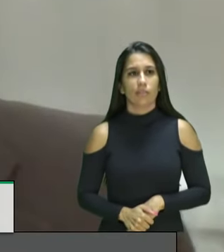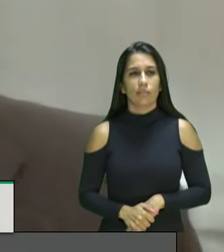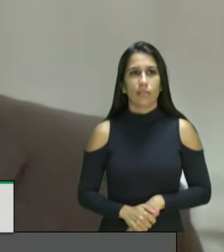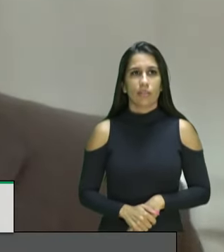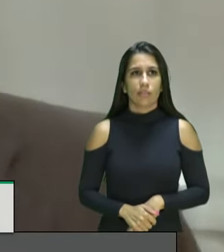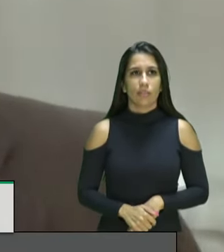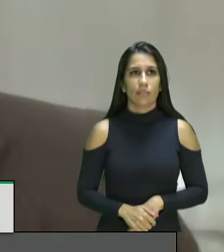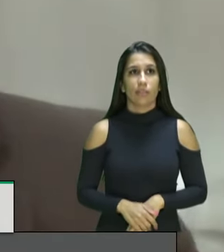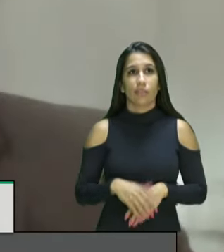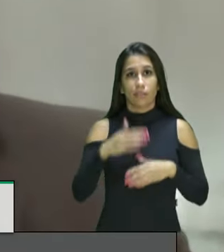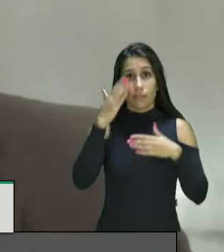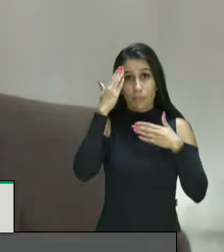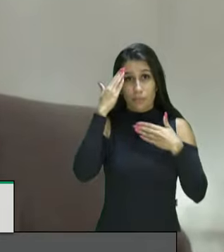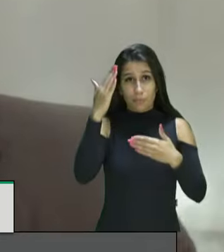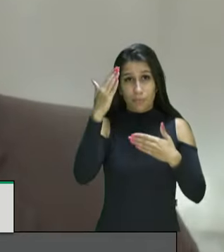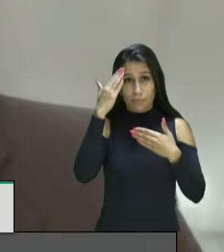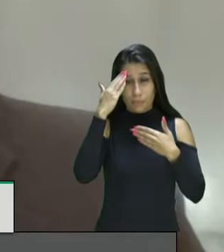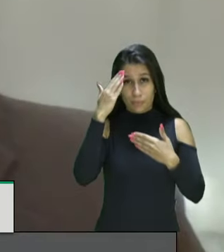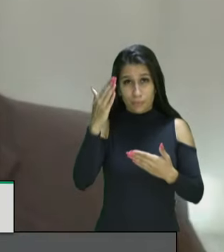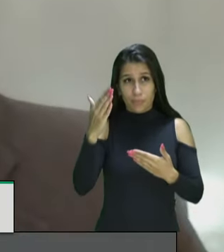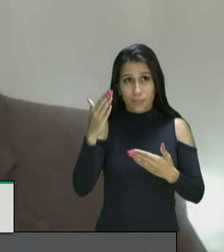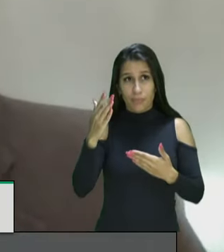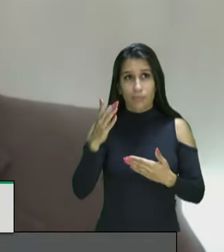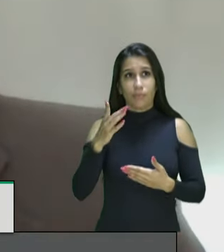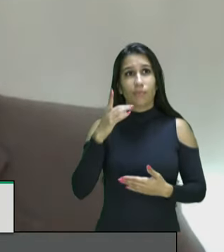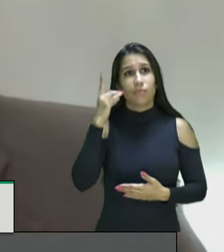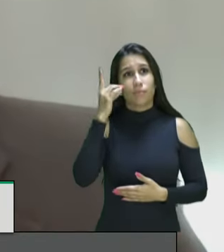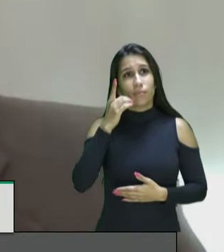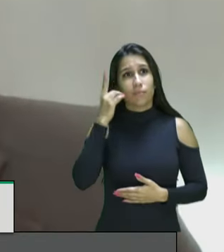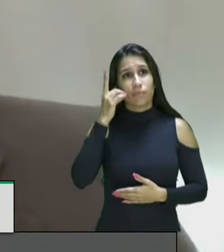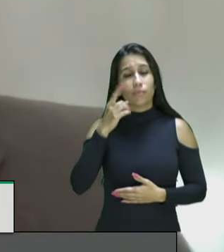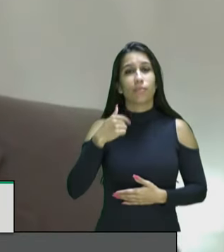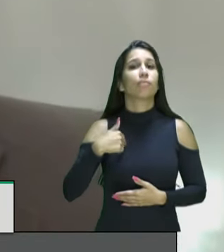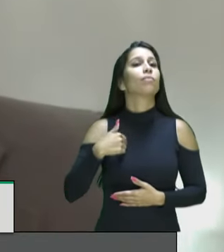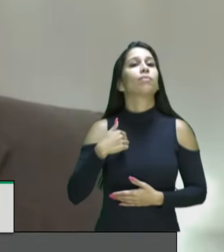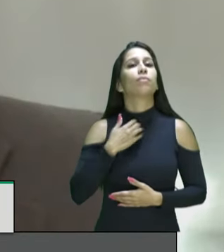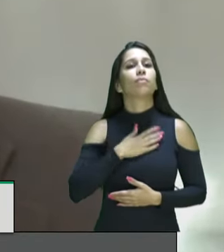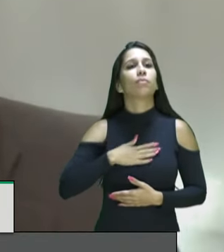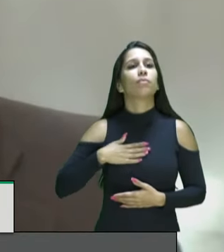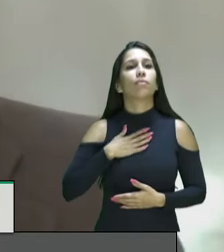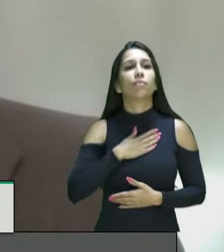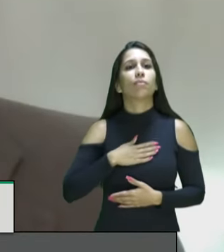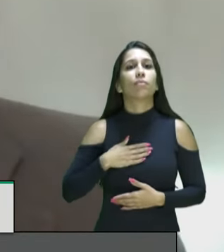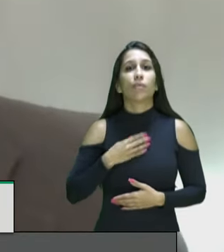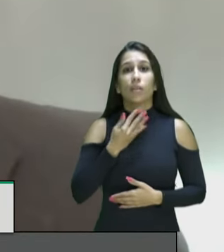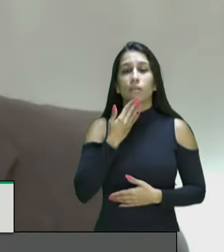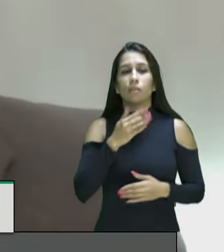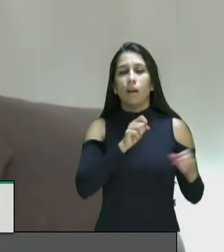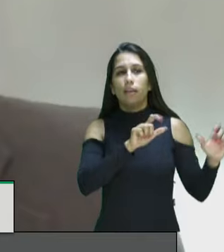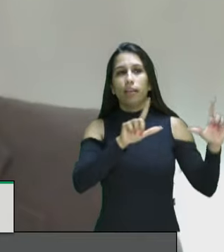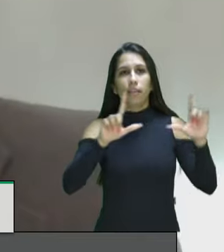Muito obrigado, excelentíssimo deputado Vira do Pindaré. Eu gostaria de pedir também para compartilhar a tela.